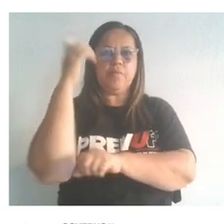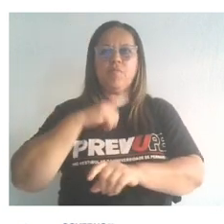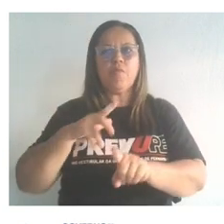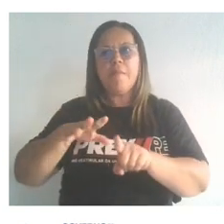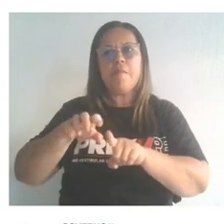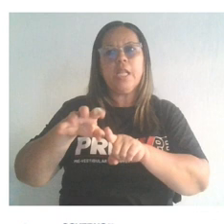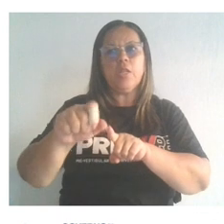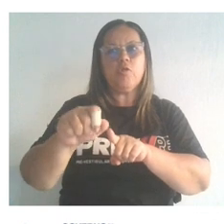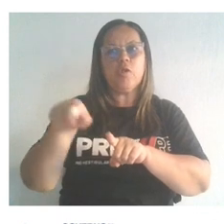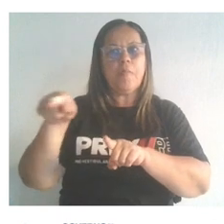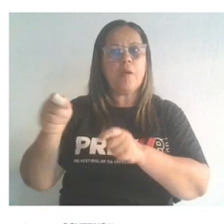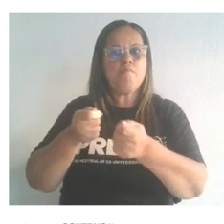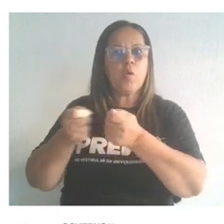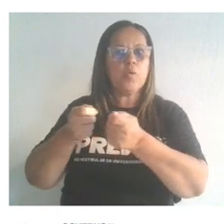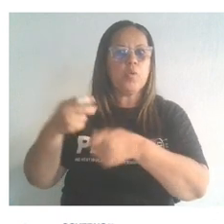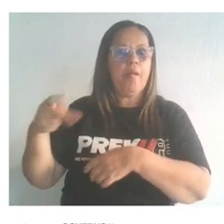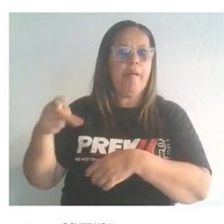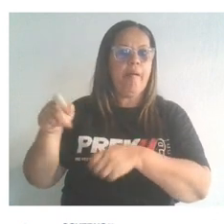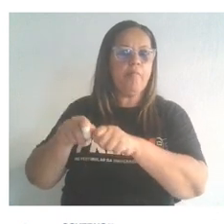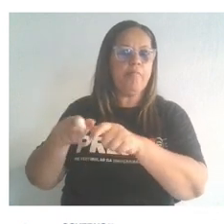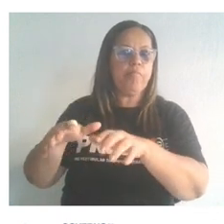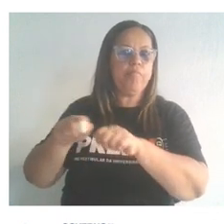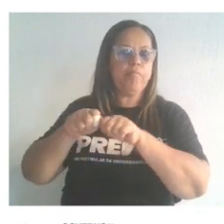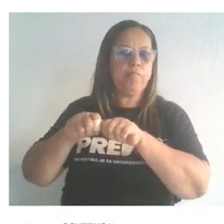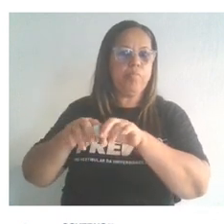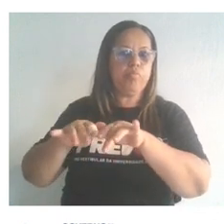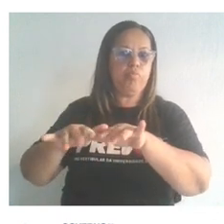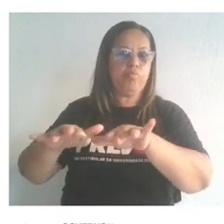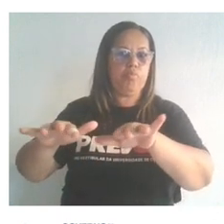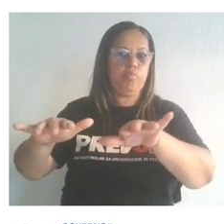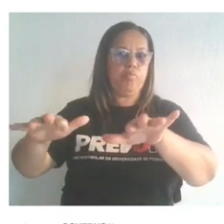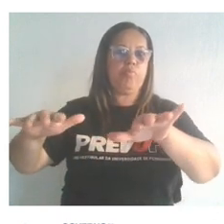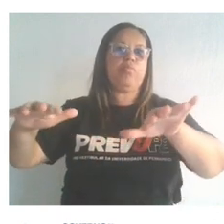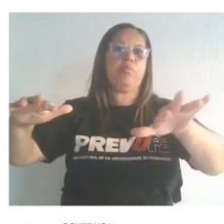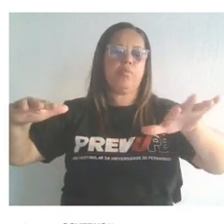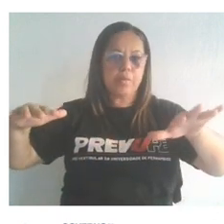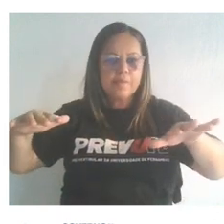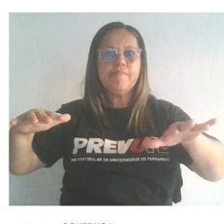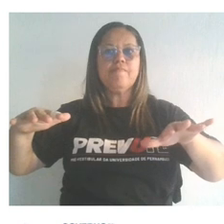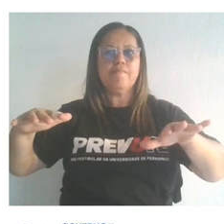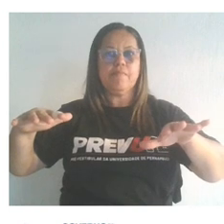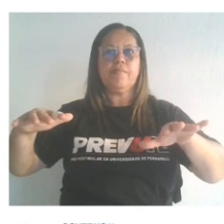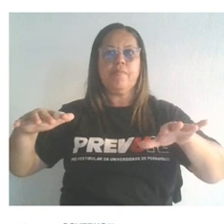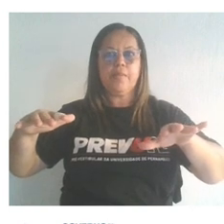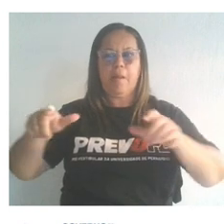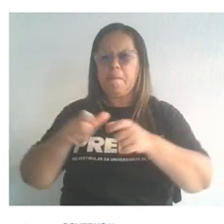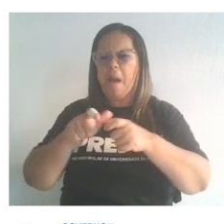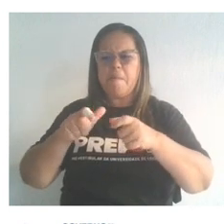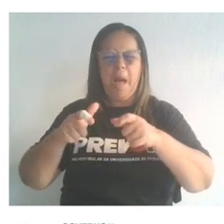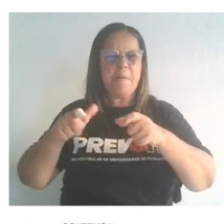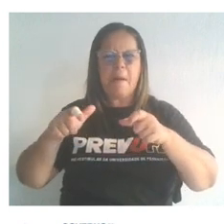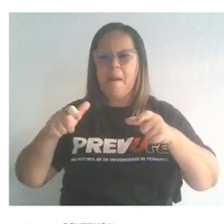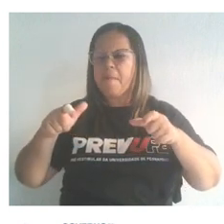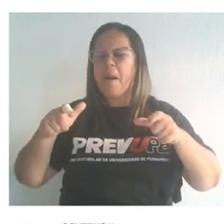naturais, né? Para controlar as populações delas. E elas acabam se proliferando aí no ambiente descontroladamente, né?